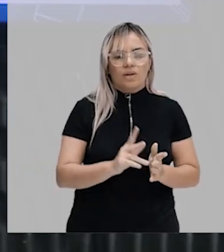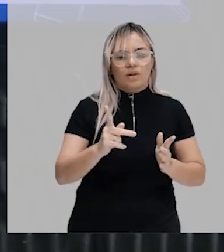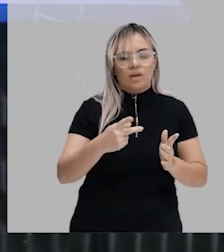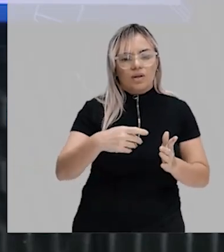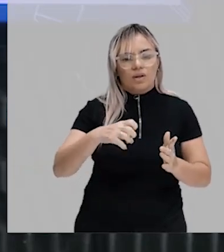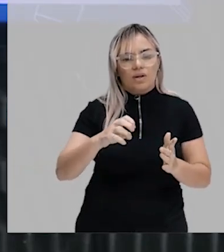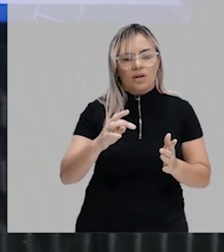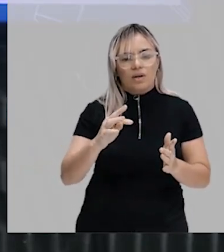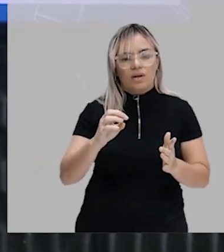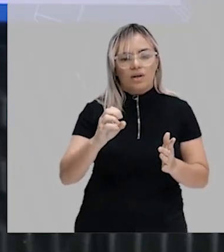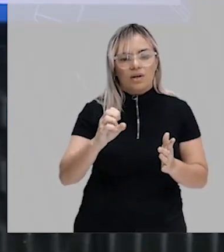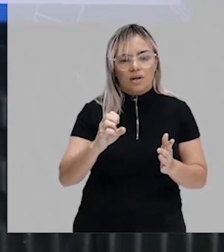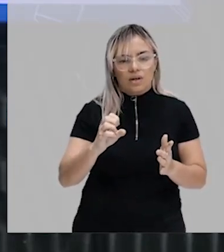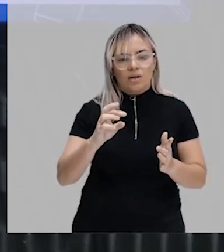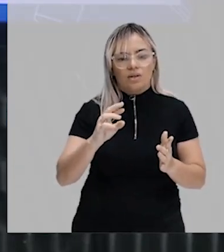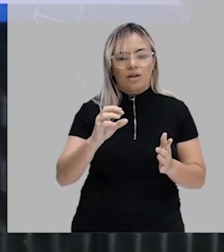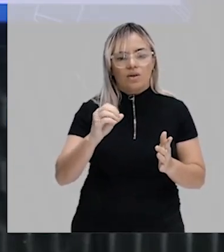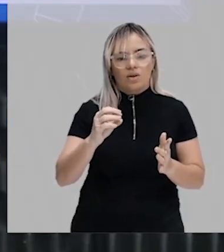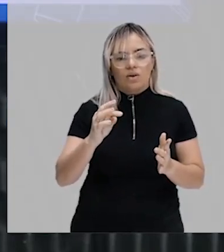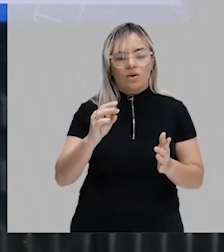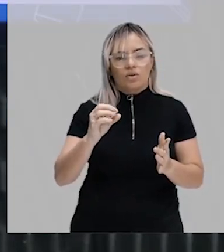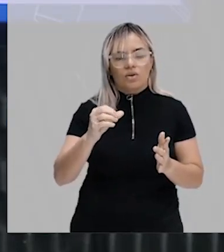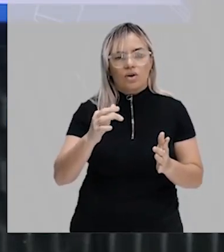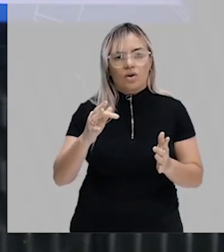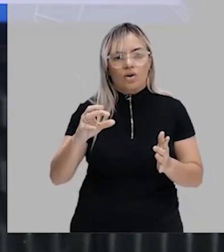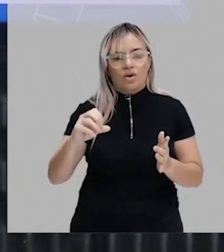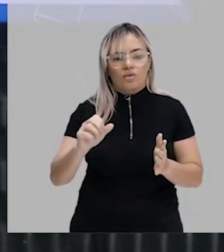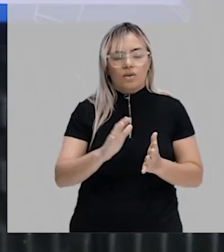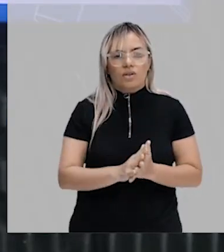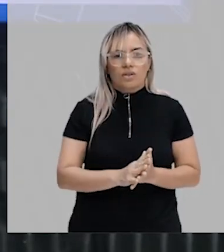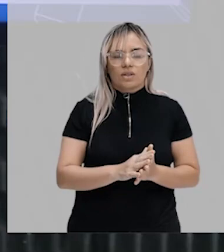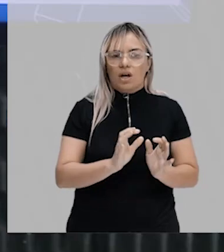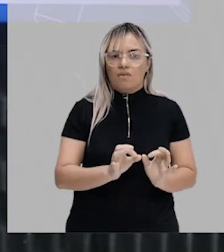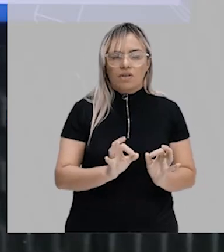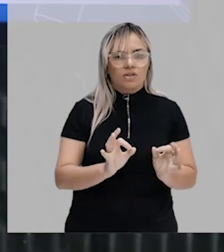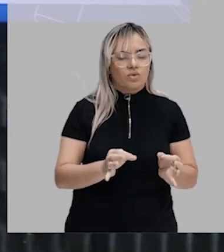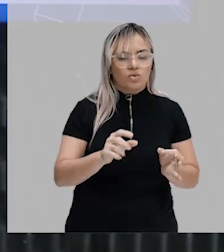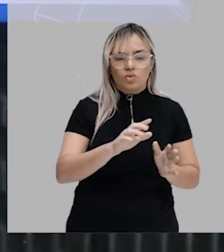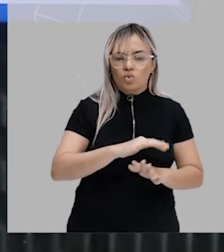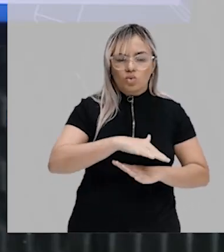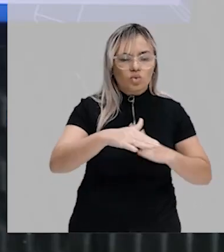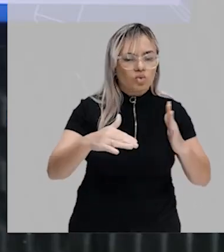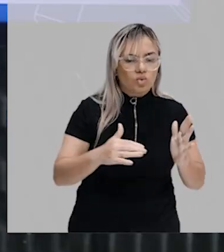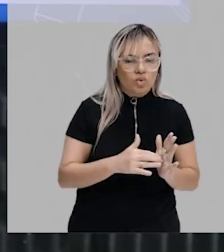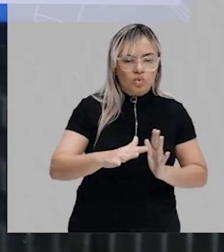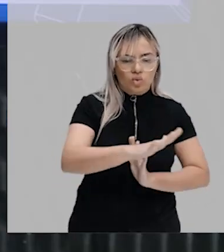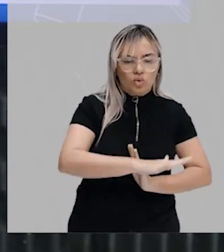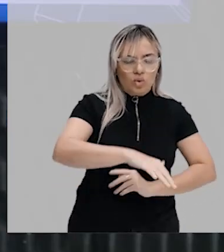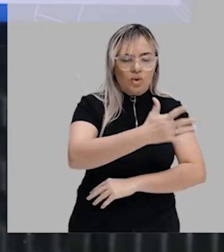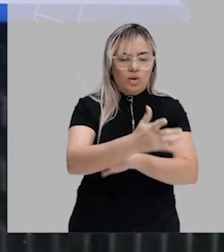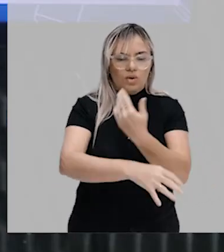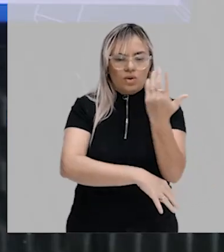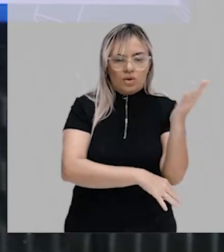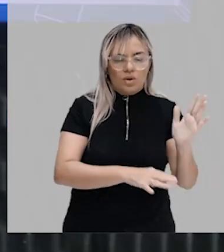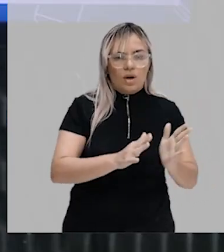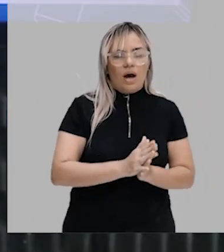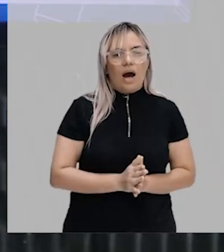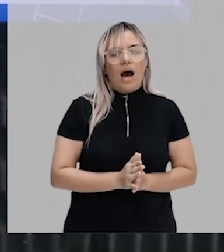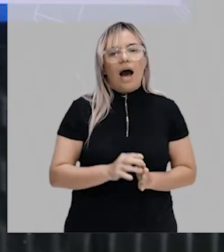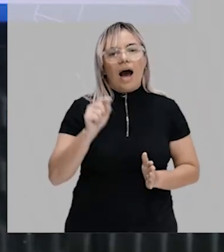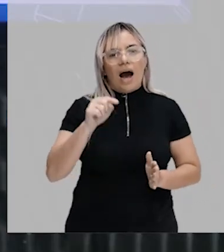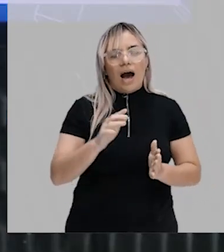consumir matéria orgânica que já estava pronta no ambiente. E considerando que os mares primitivos,